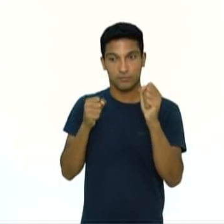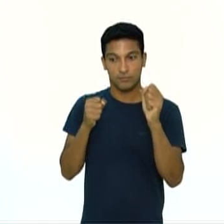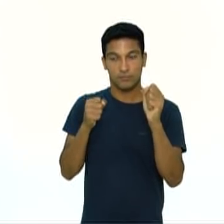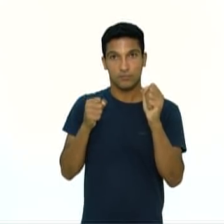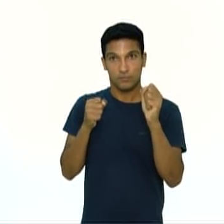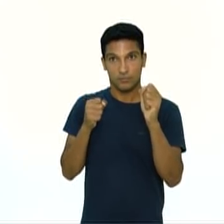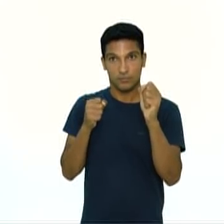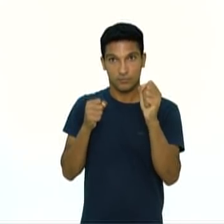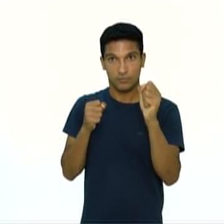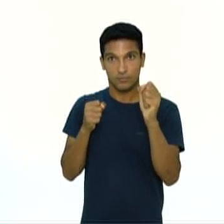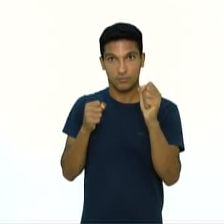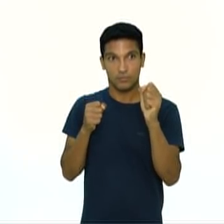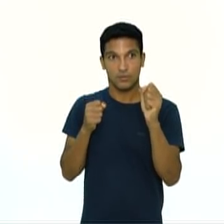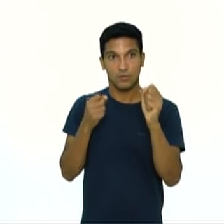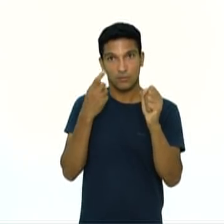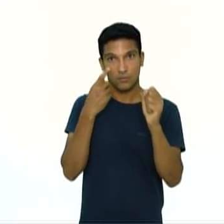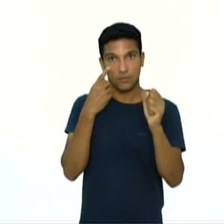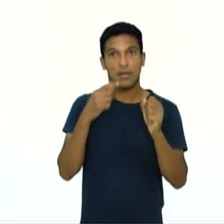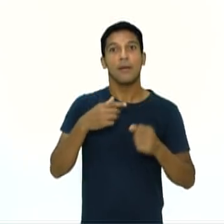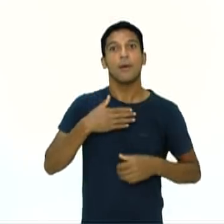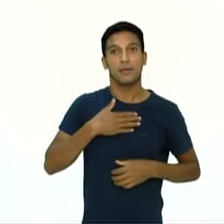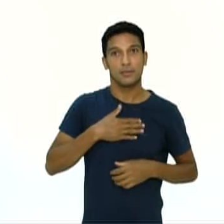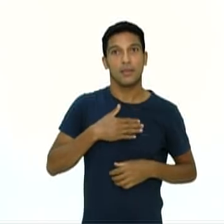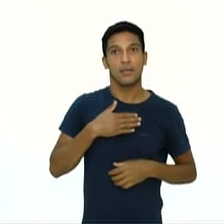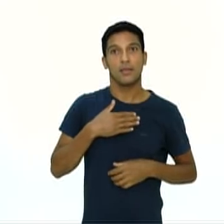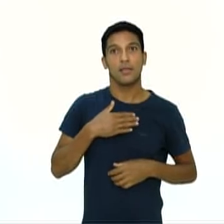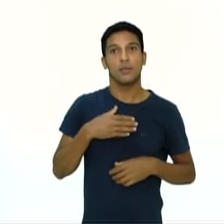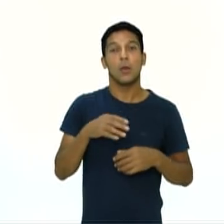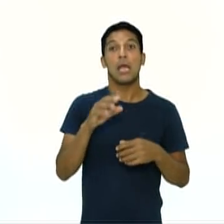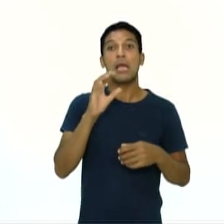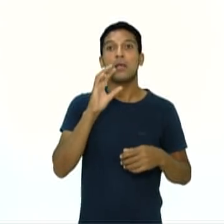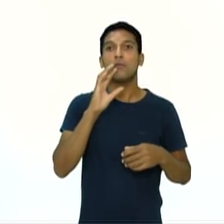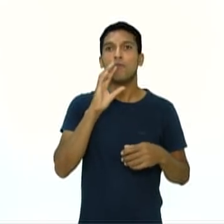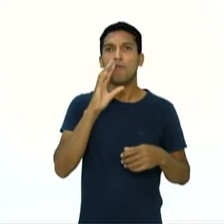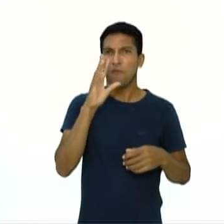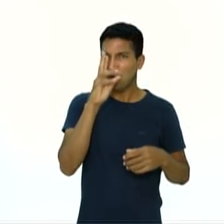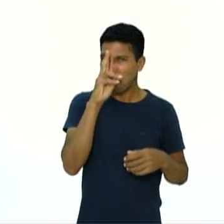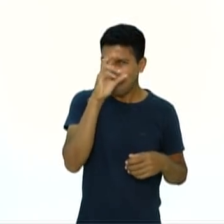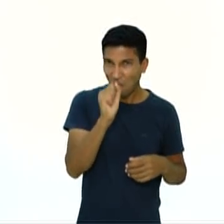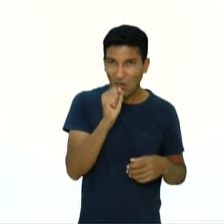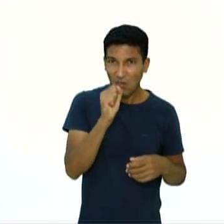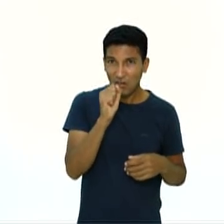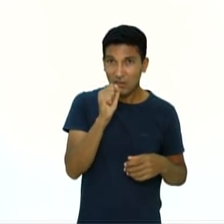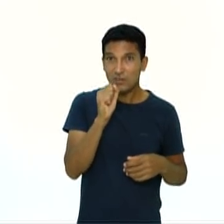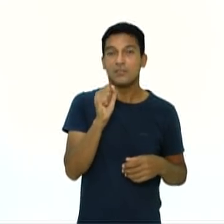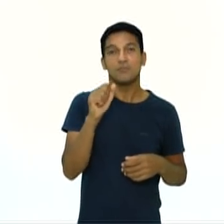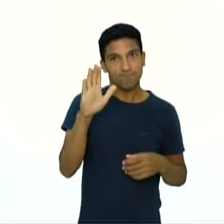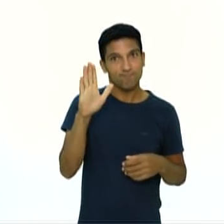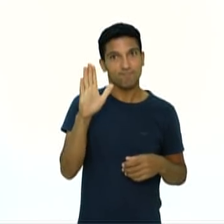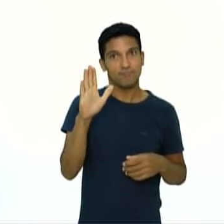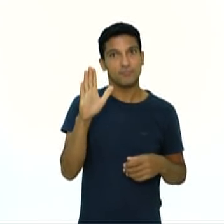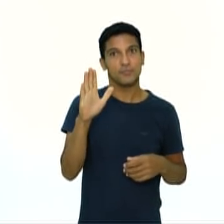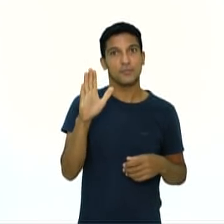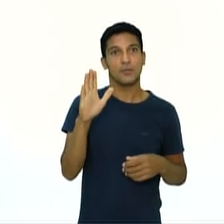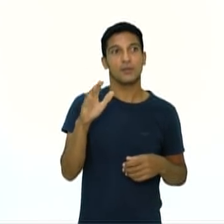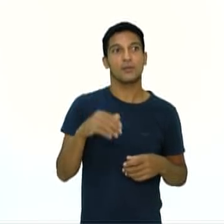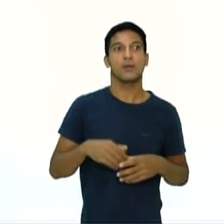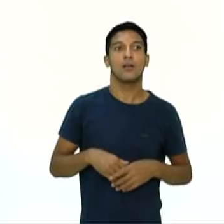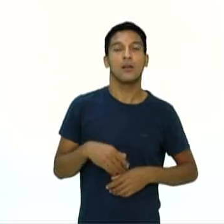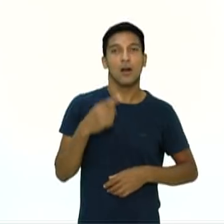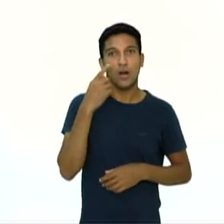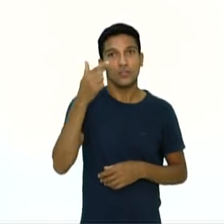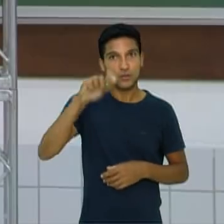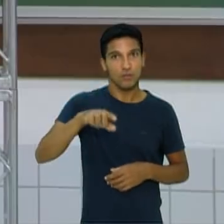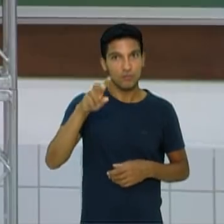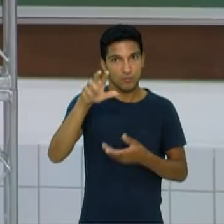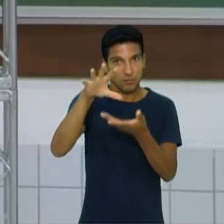isso, é mais lento, mas por ganhar mais impulso, bem mais forte. Então, voltamos lá. Na nossa